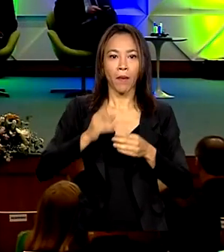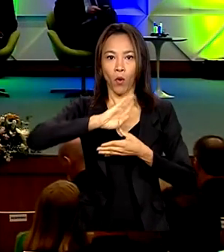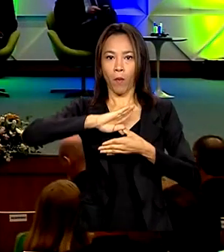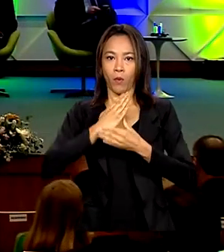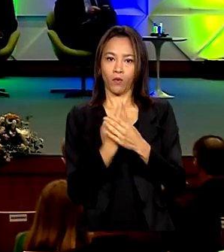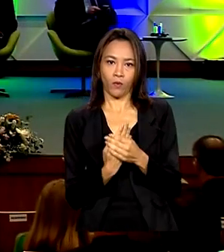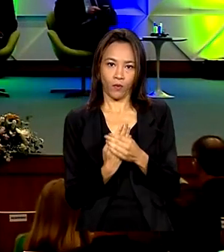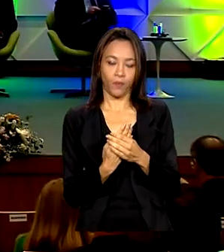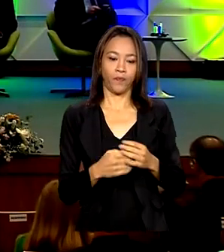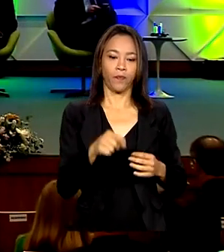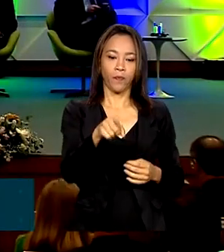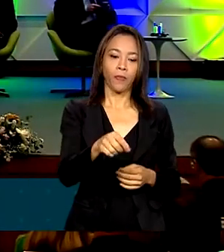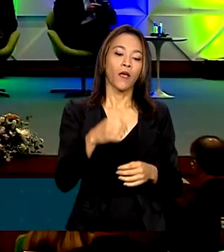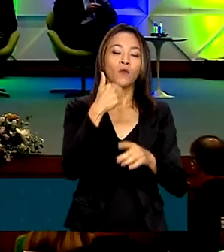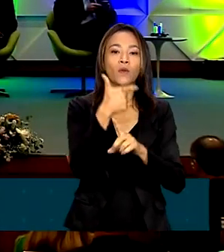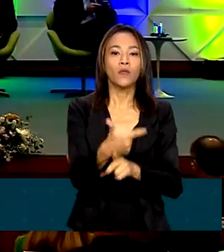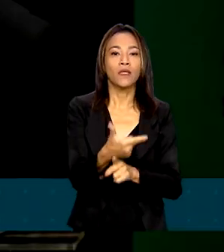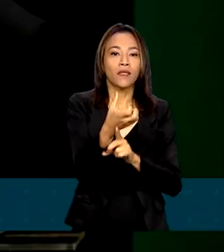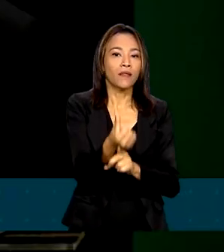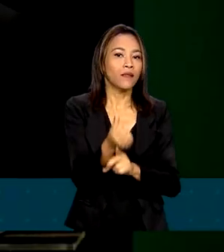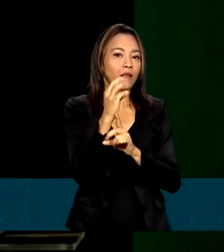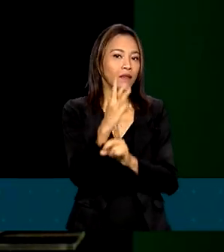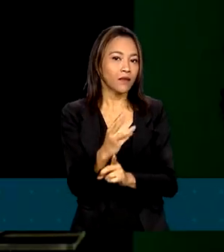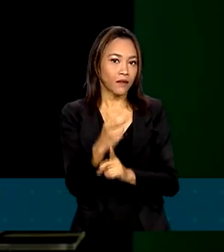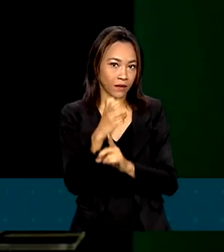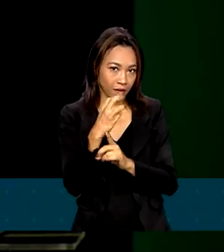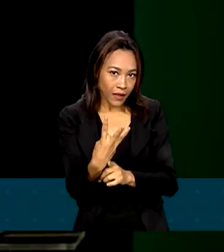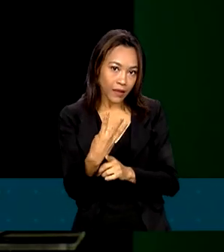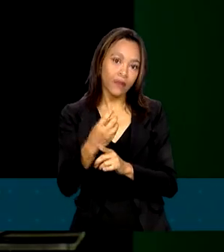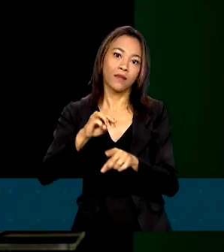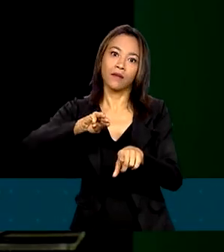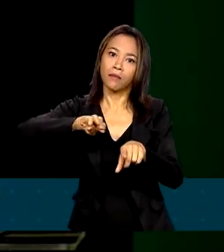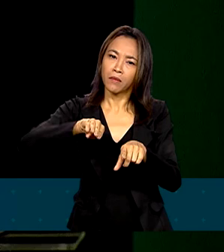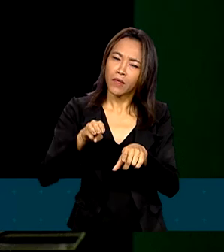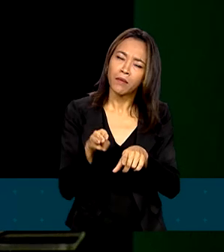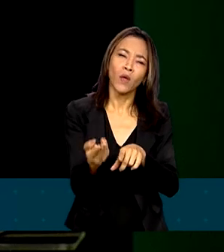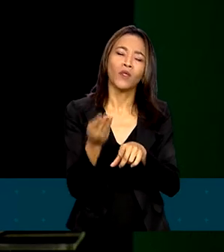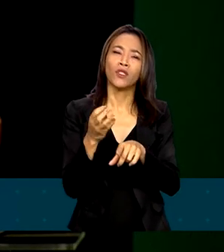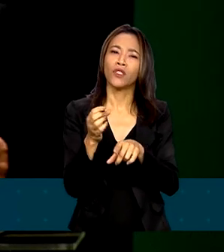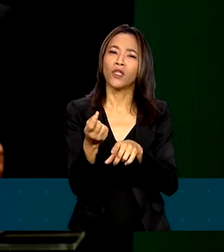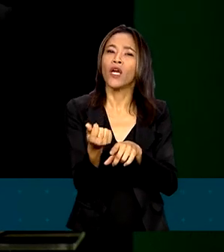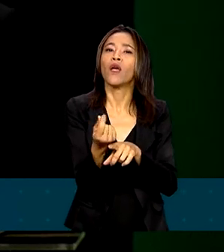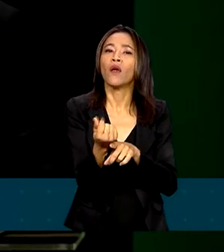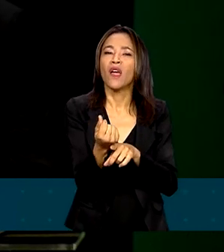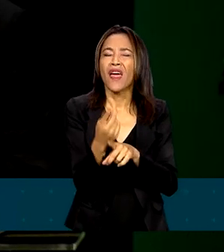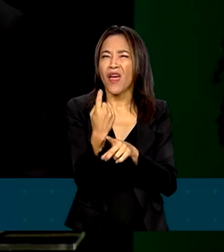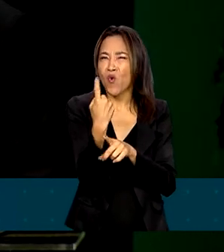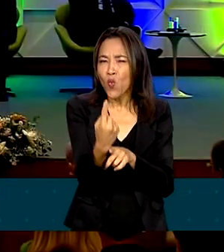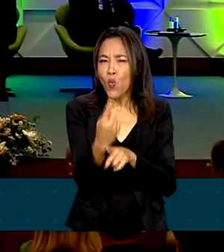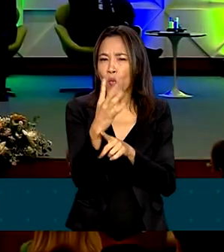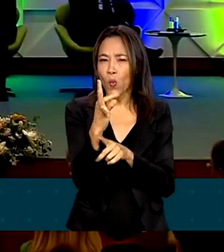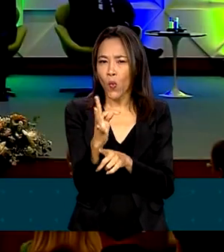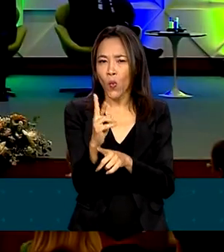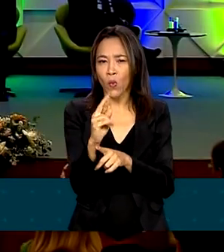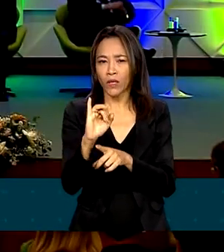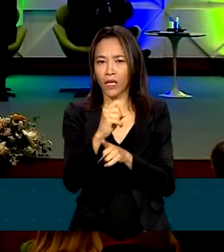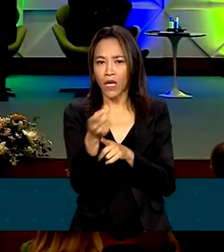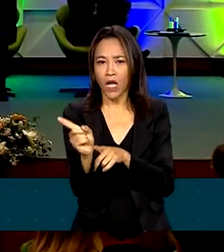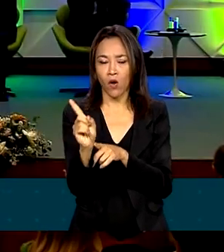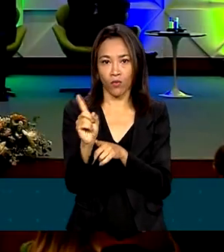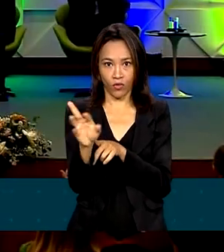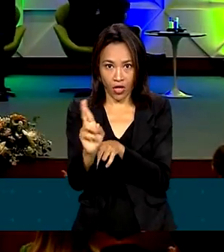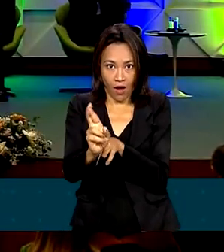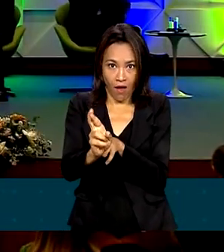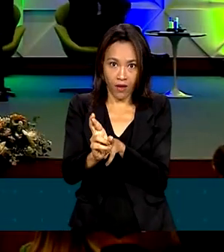263 bilhões de euros investidos no país, o equivalente a mais de um trilhão de reais, o Brasil é o